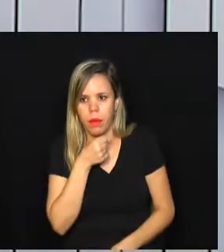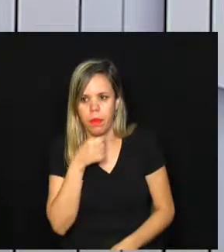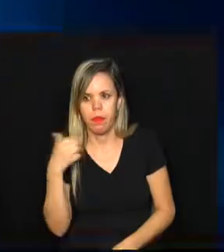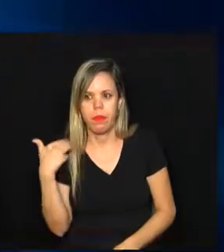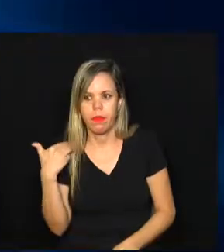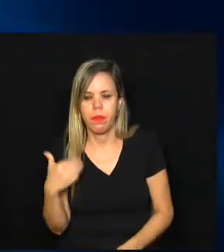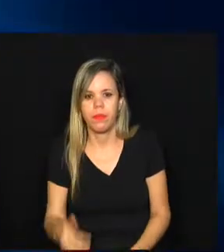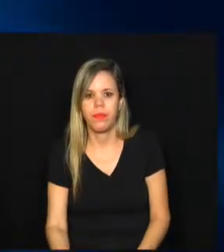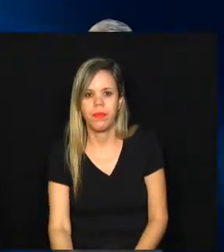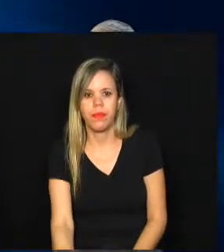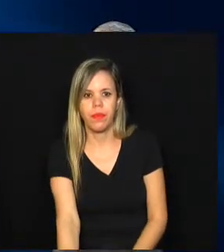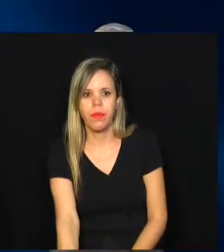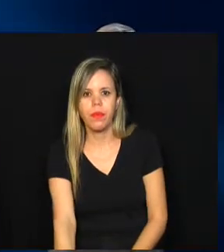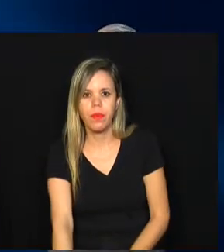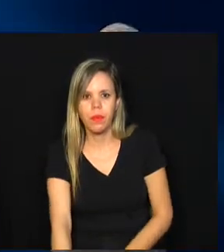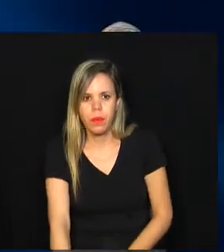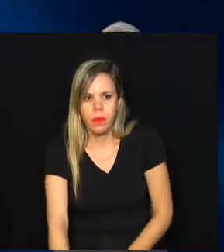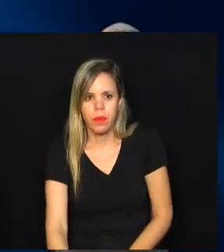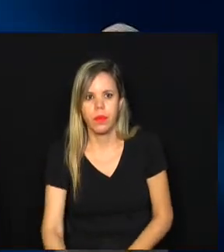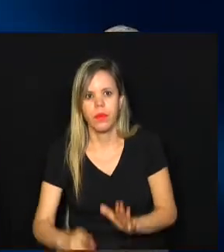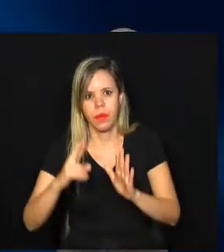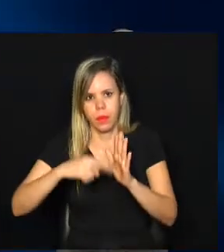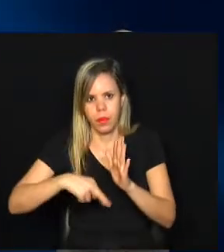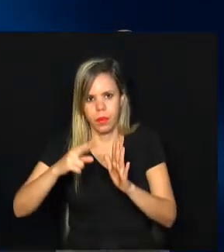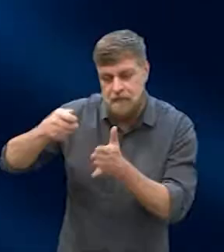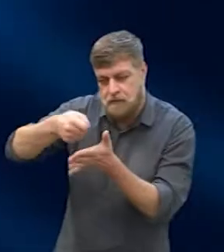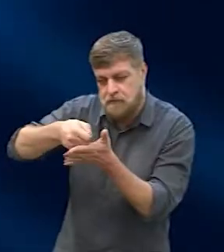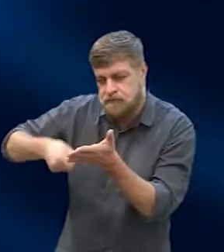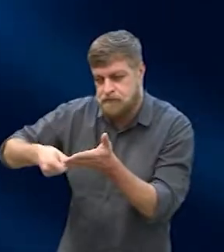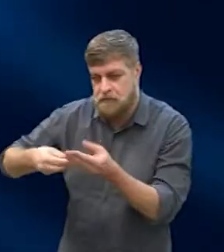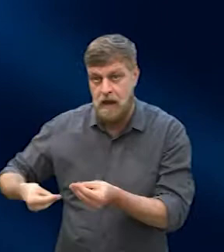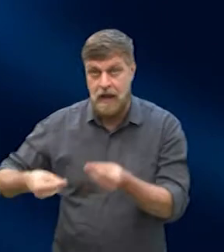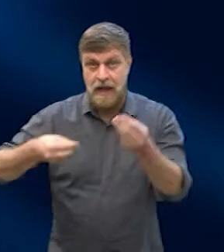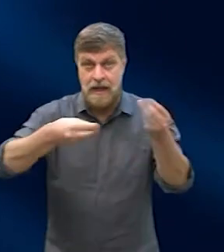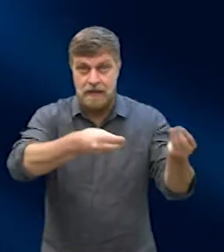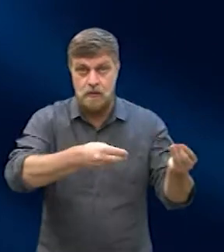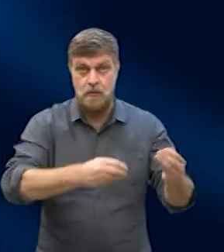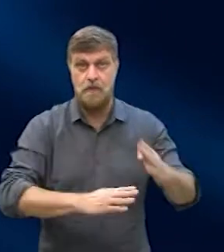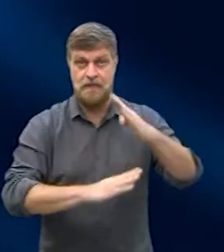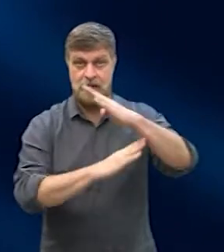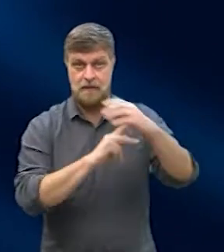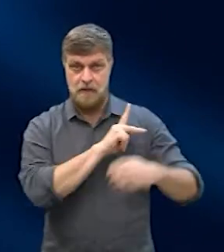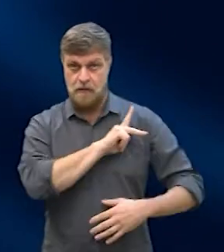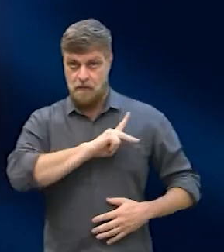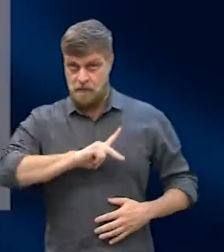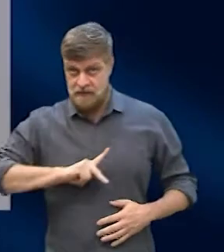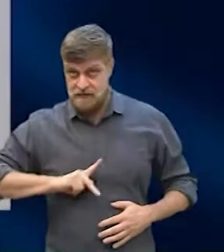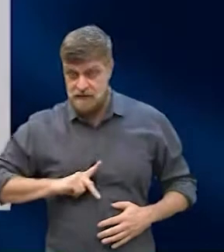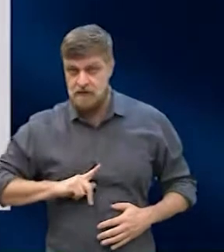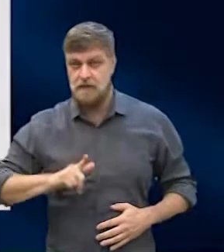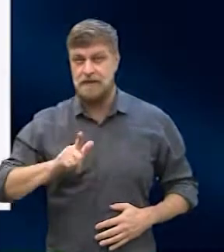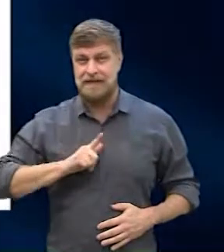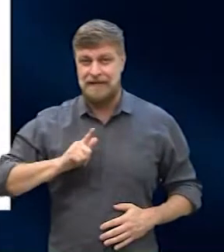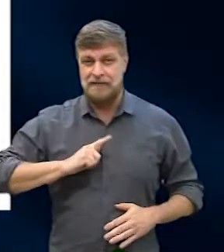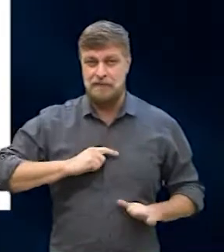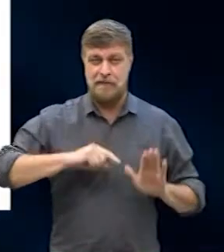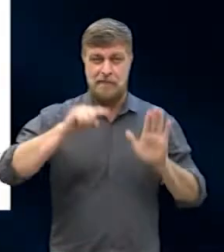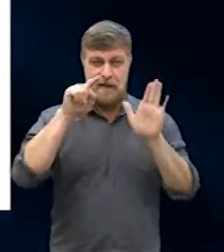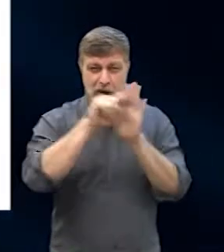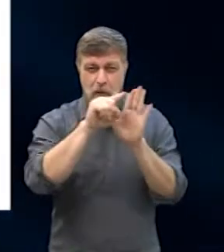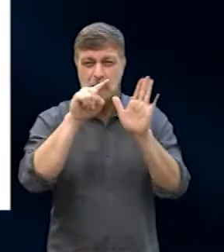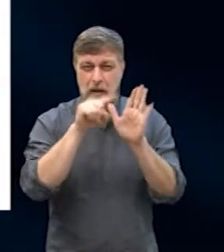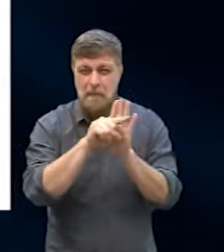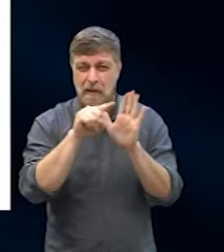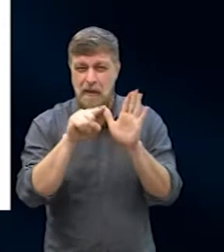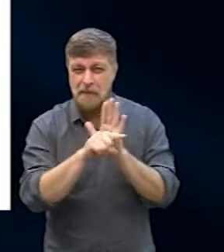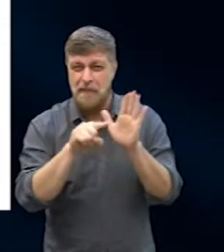Meira. No requerimento encaminhado à presidência da Casa pela vereadora Mariana Conte, há uma lista de